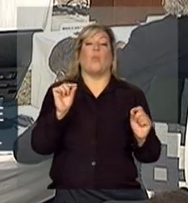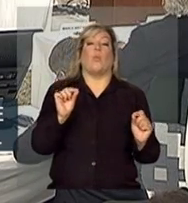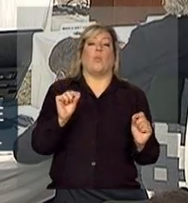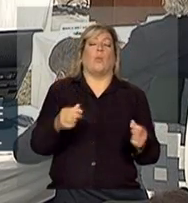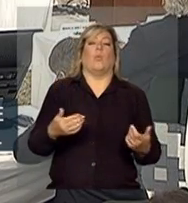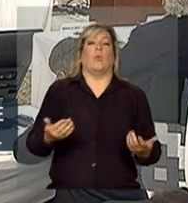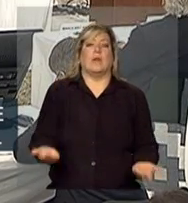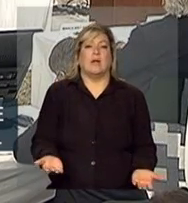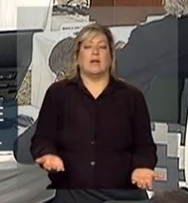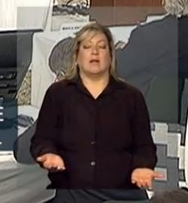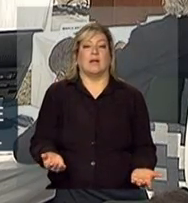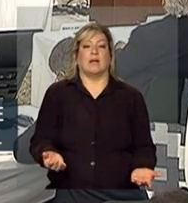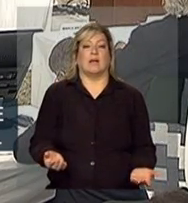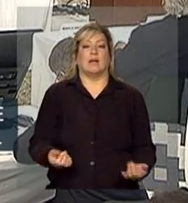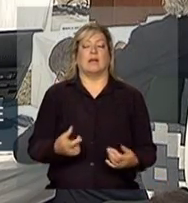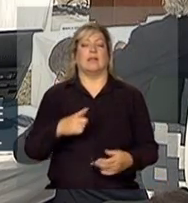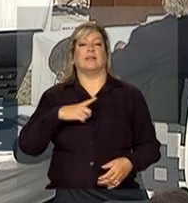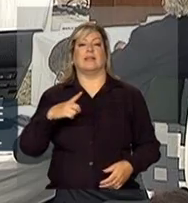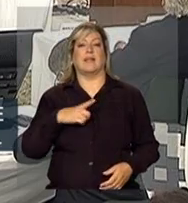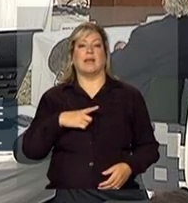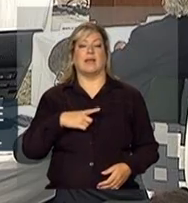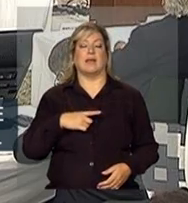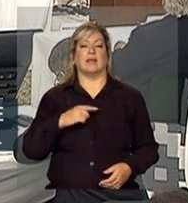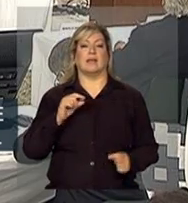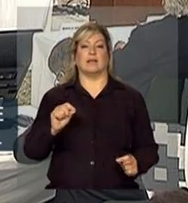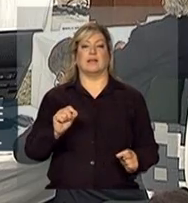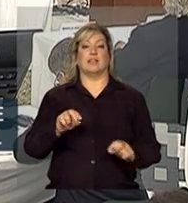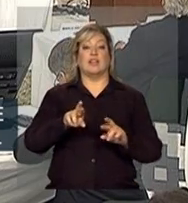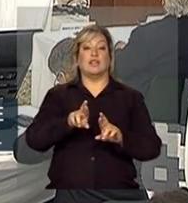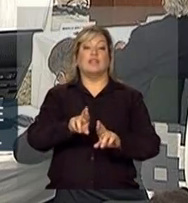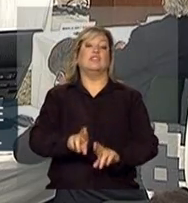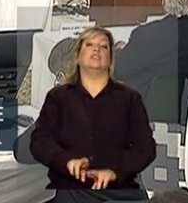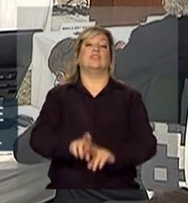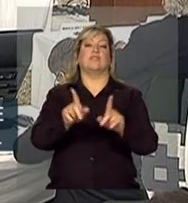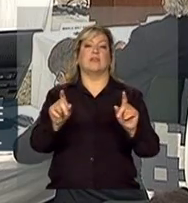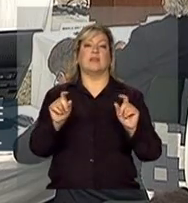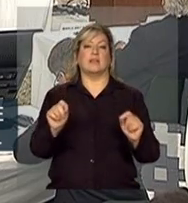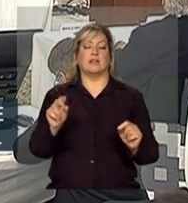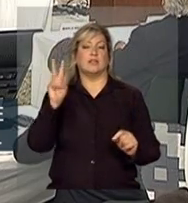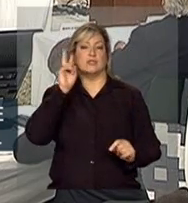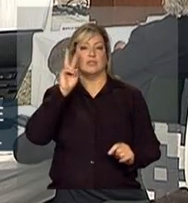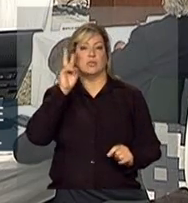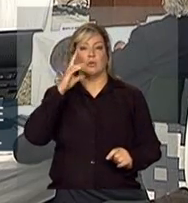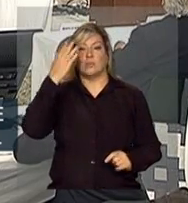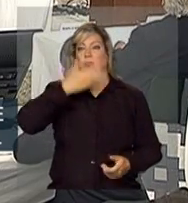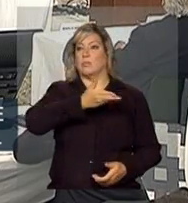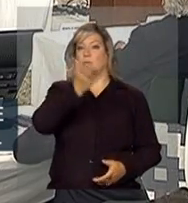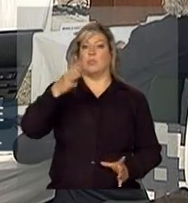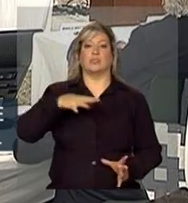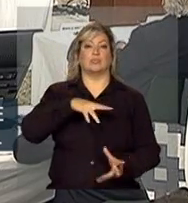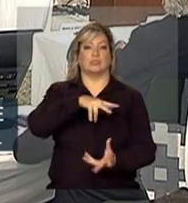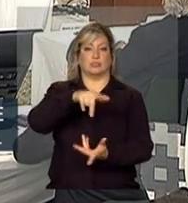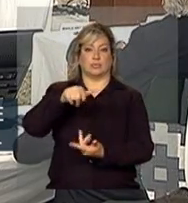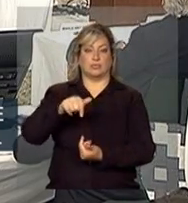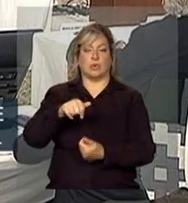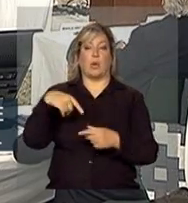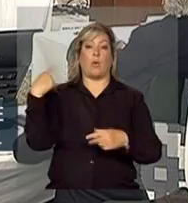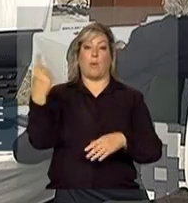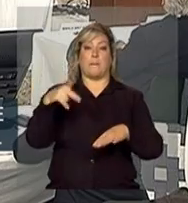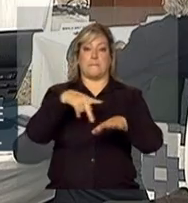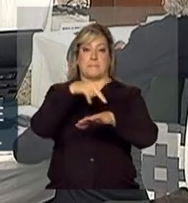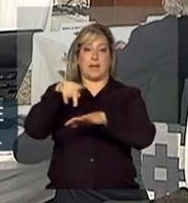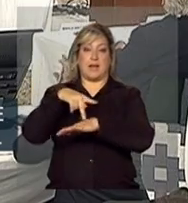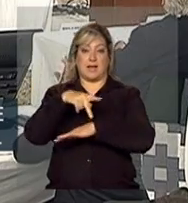que tem diferido no âmbito mundial os países que